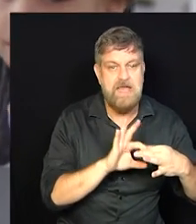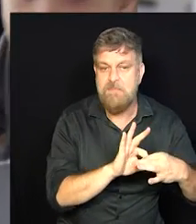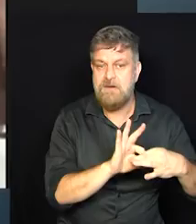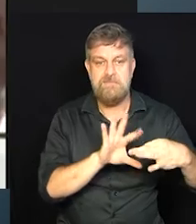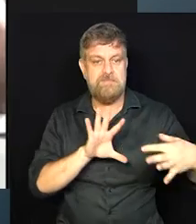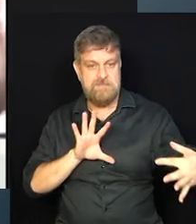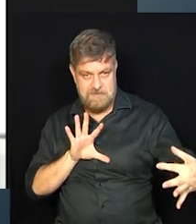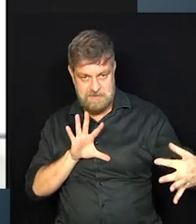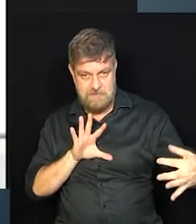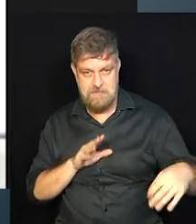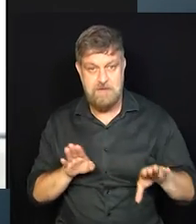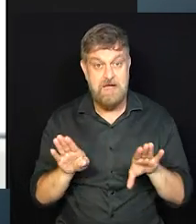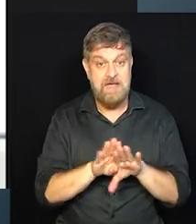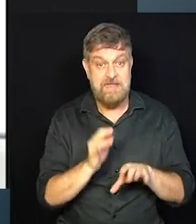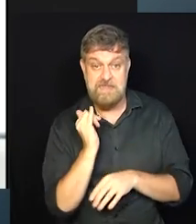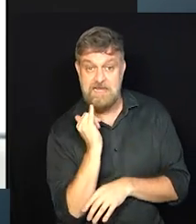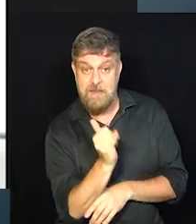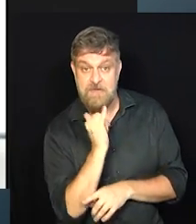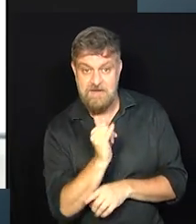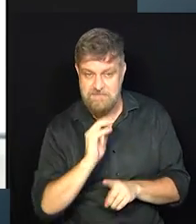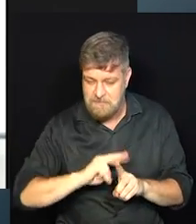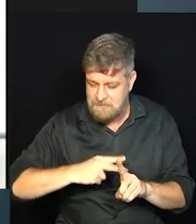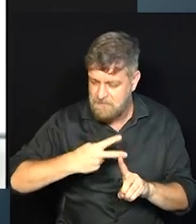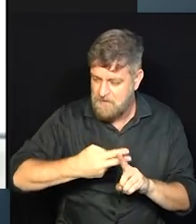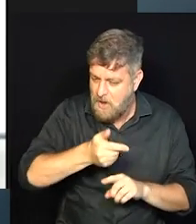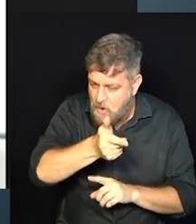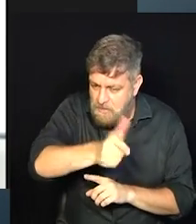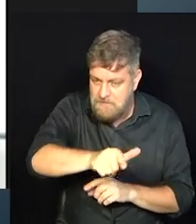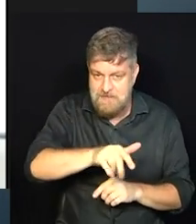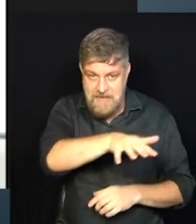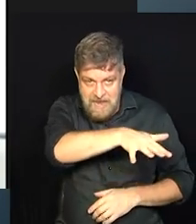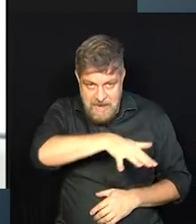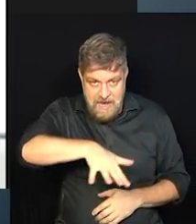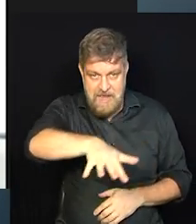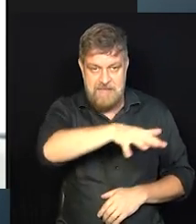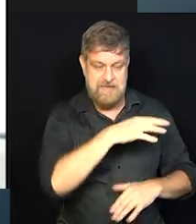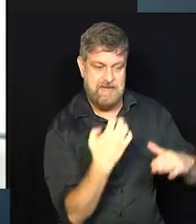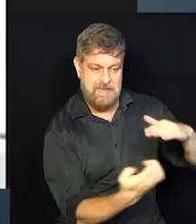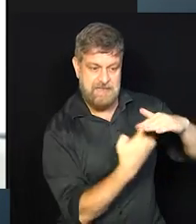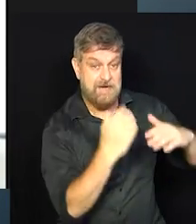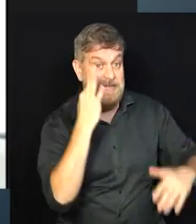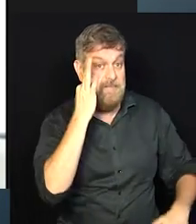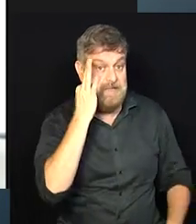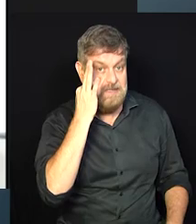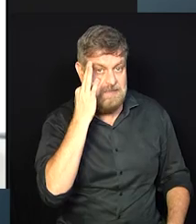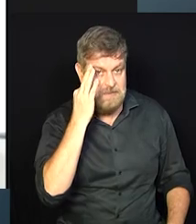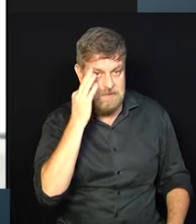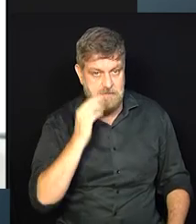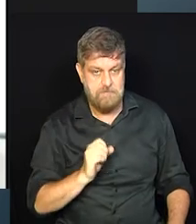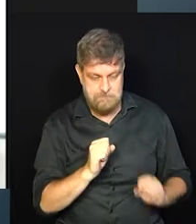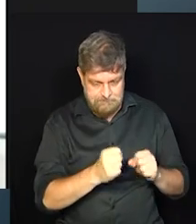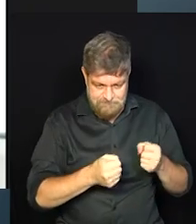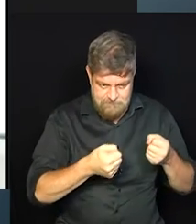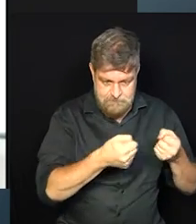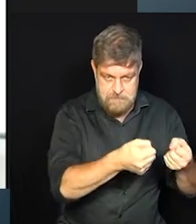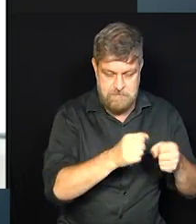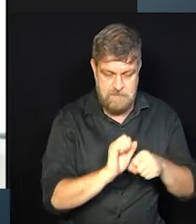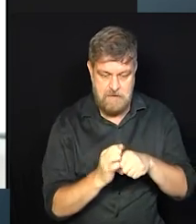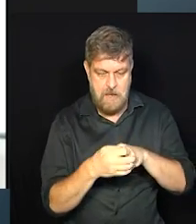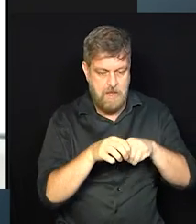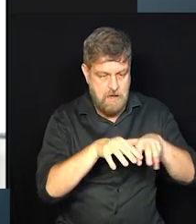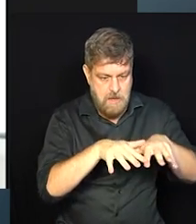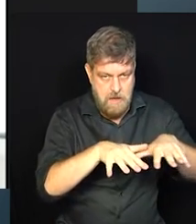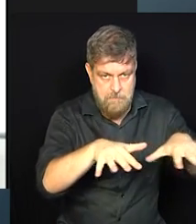desvincular. E te digo mais, viu? Mesmo no mundo corporativo, forçado um pouco aí pela